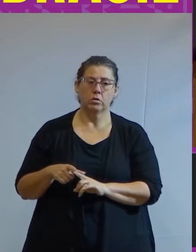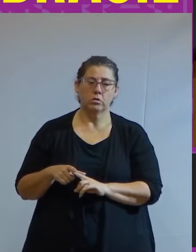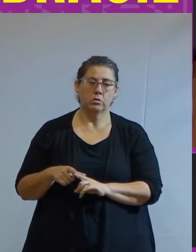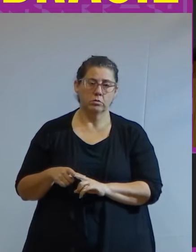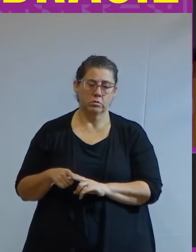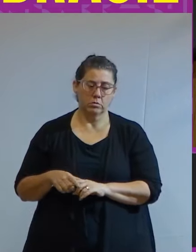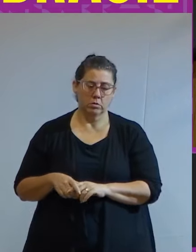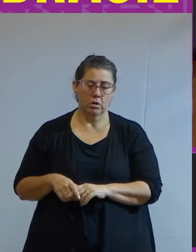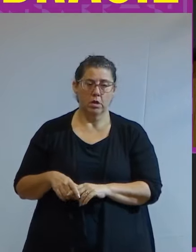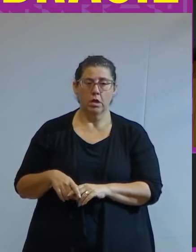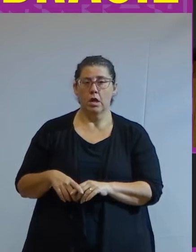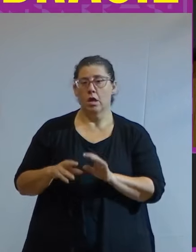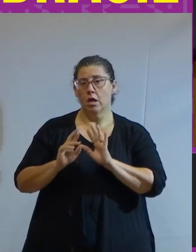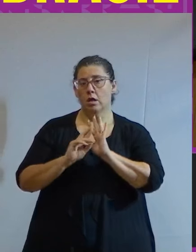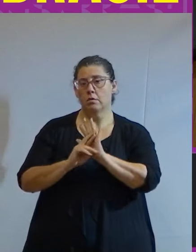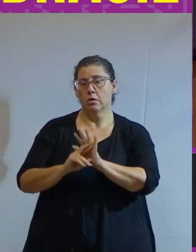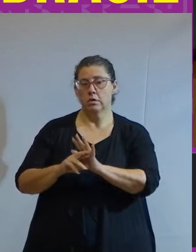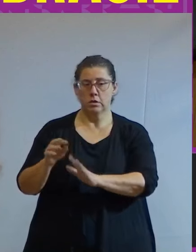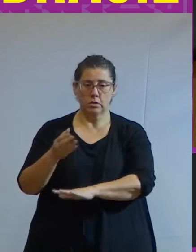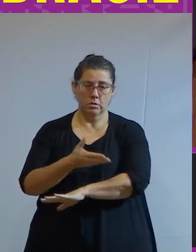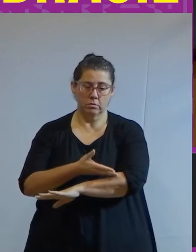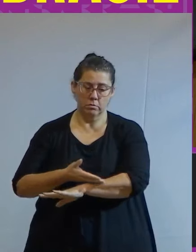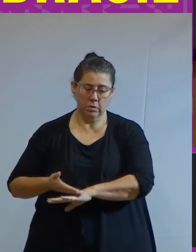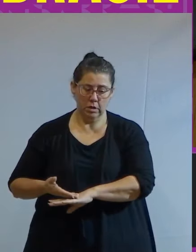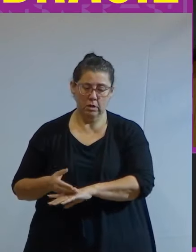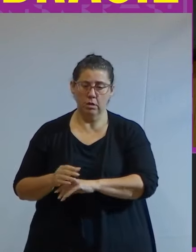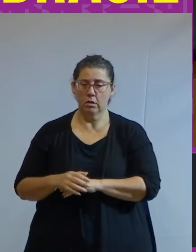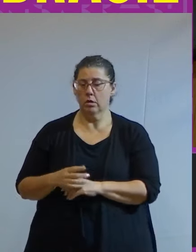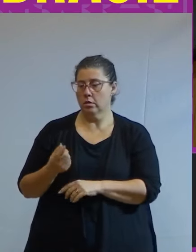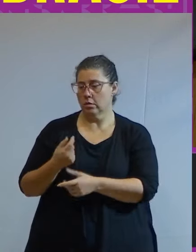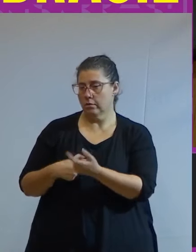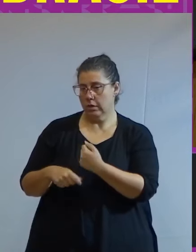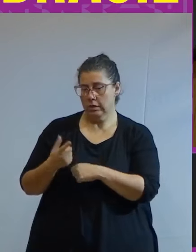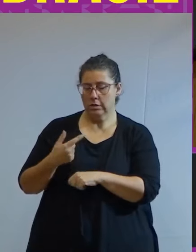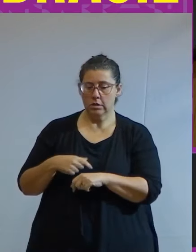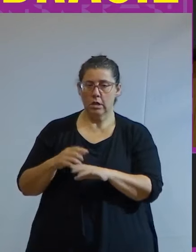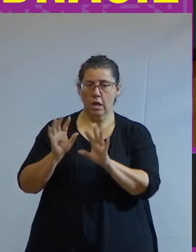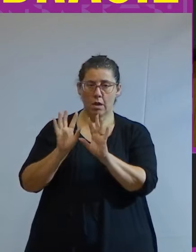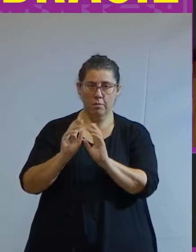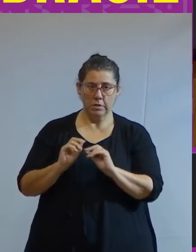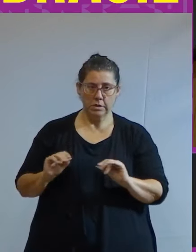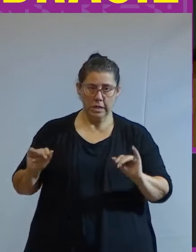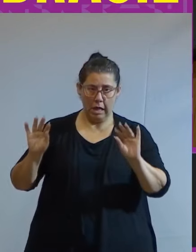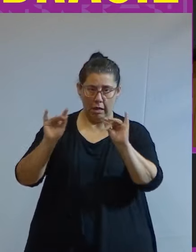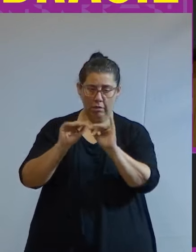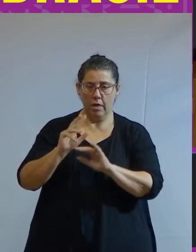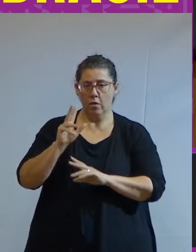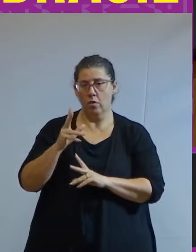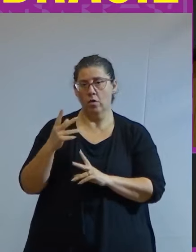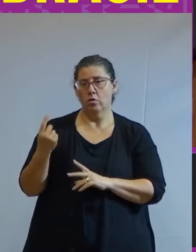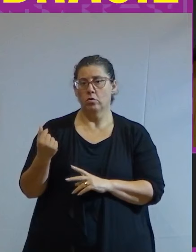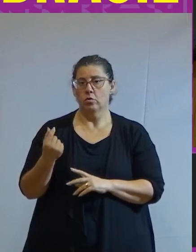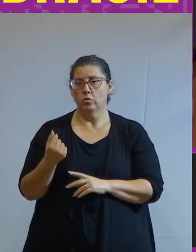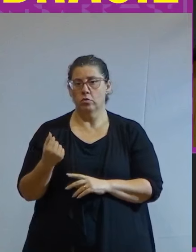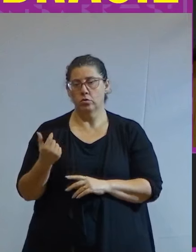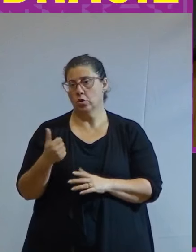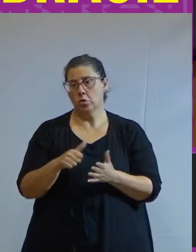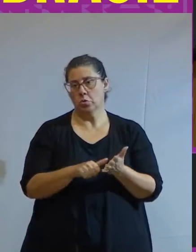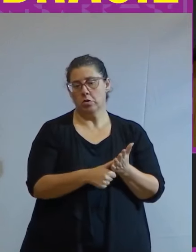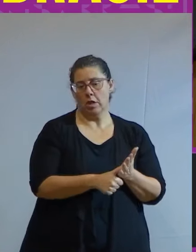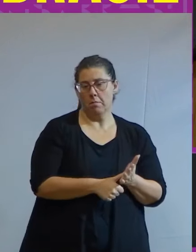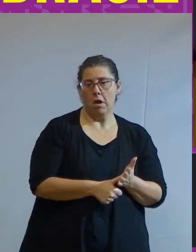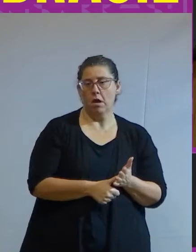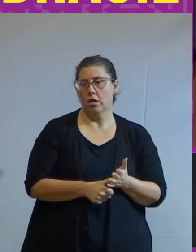da riqueza financeira a riqueza financeira é abstrata é como dinheiro que não tem selo não tem